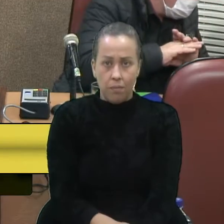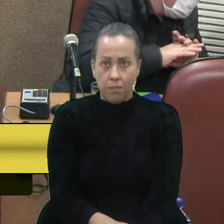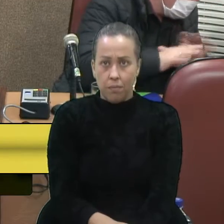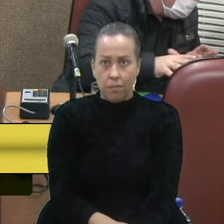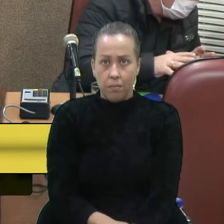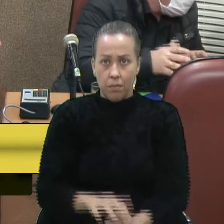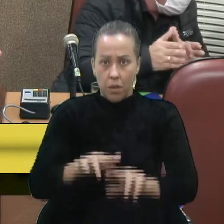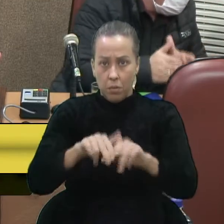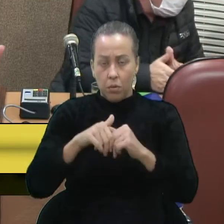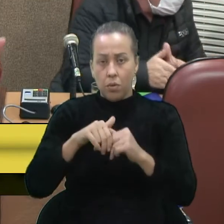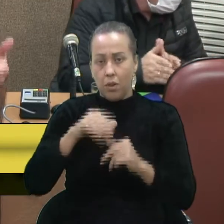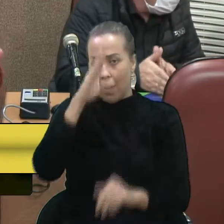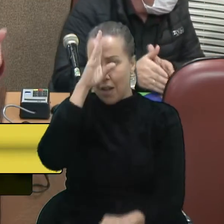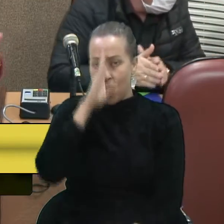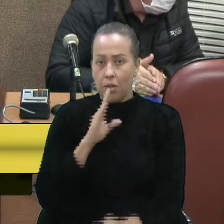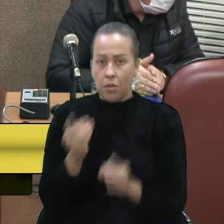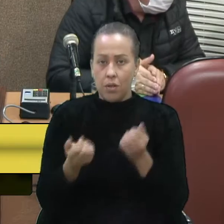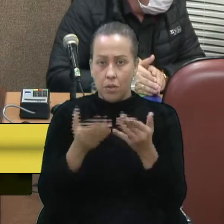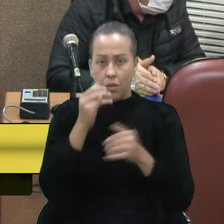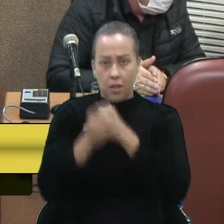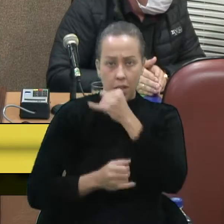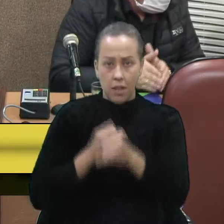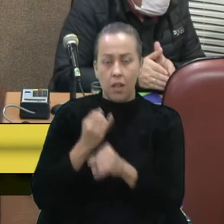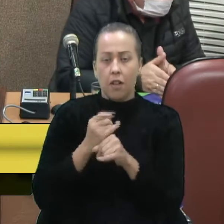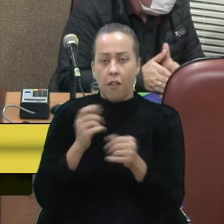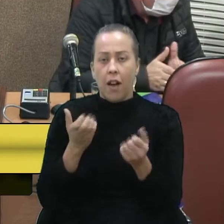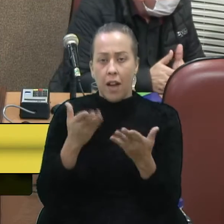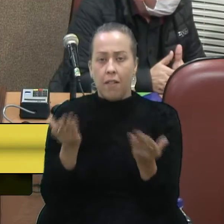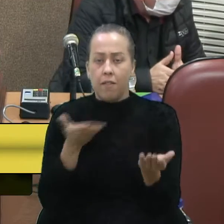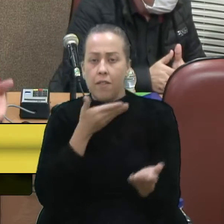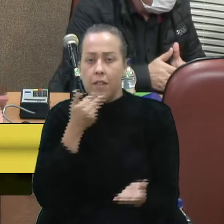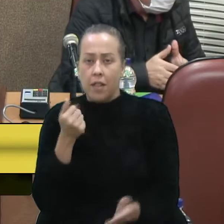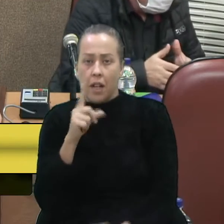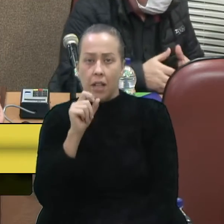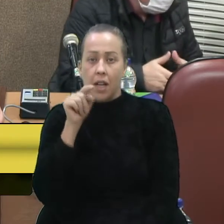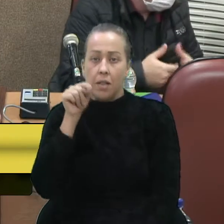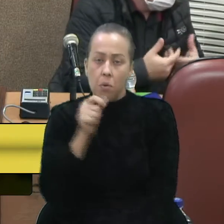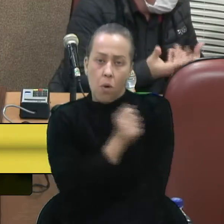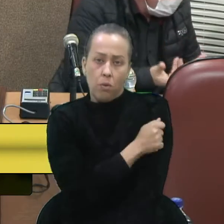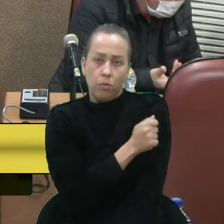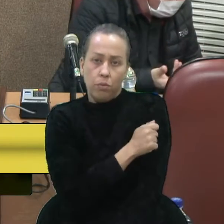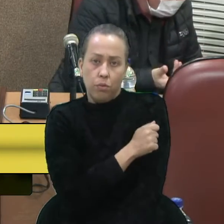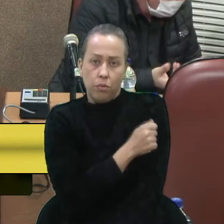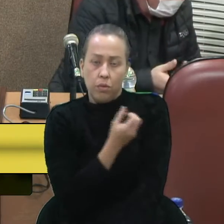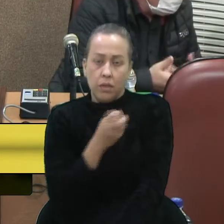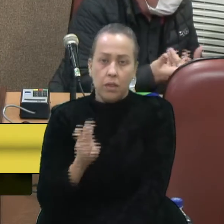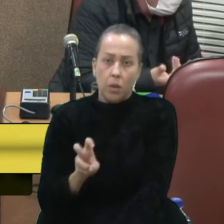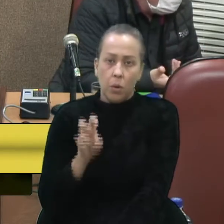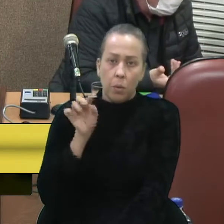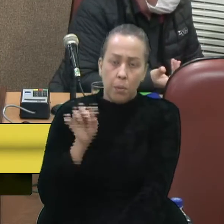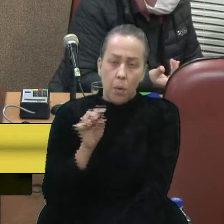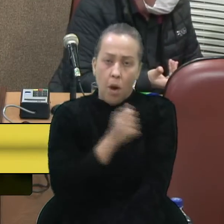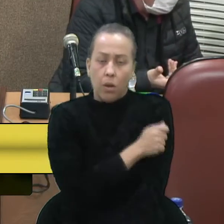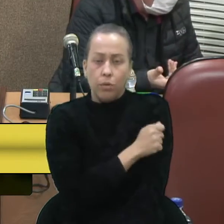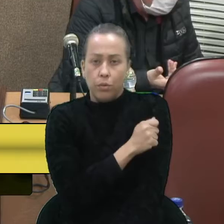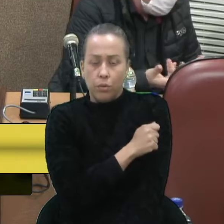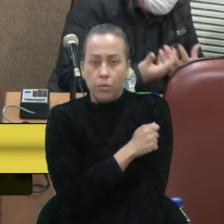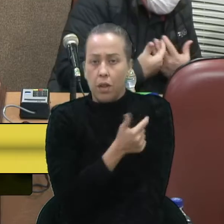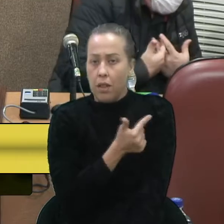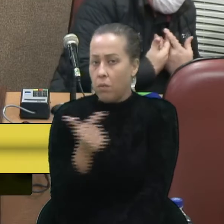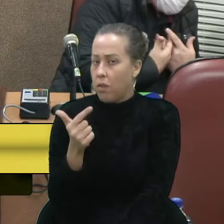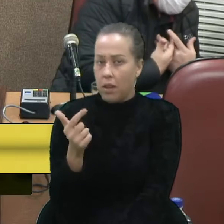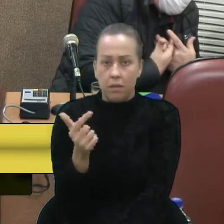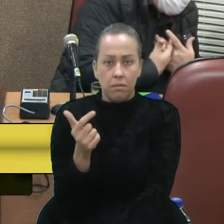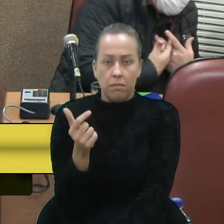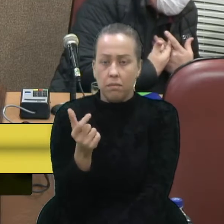E o acesso gratuito vai propiciar isso. São 10 mil alunos. E 5 mil alunos não têm